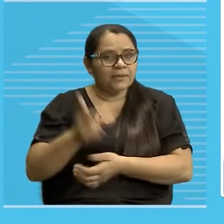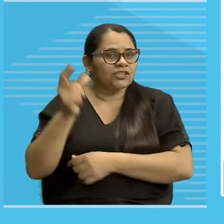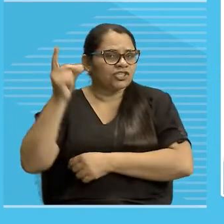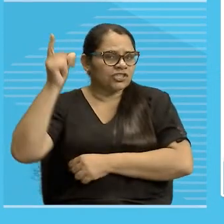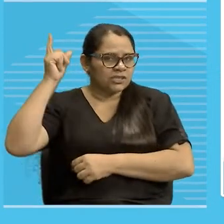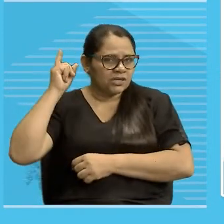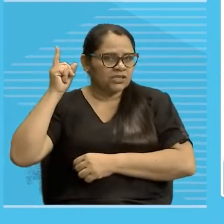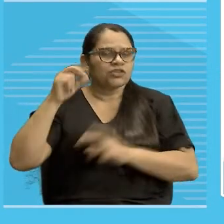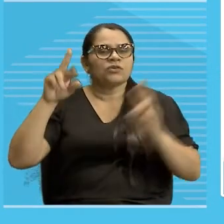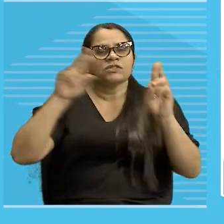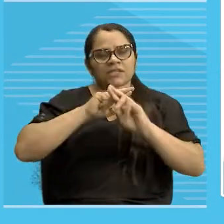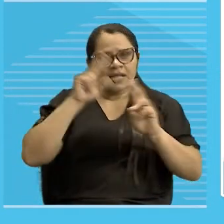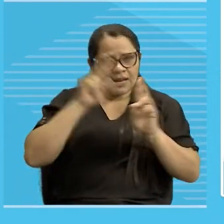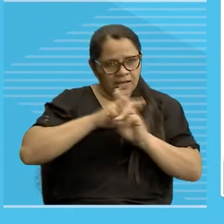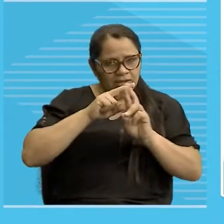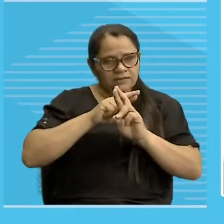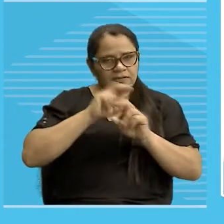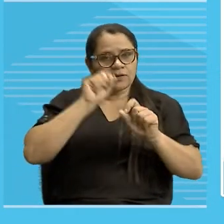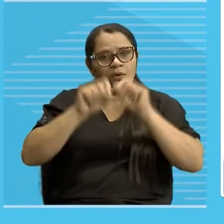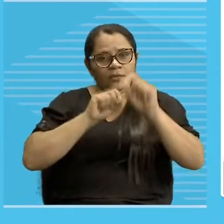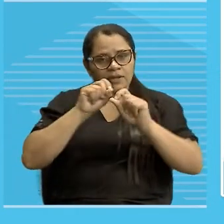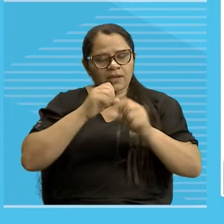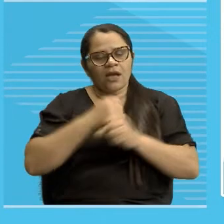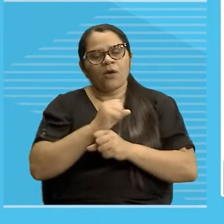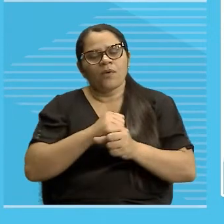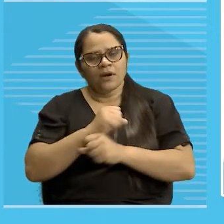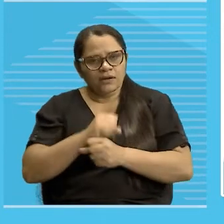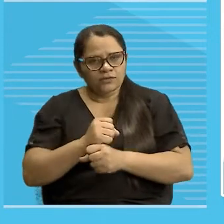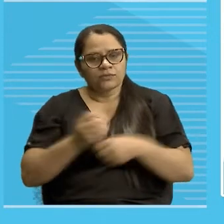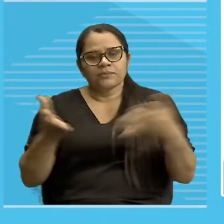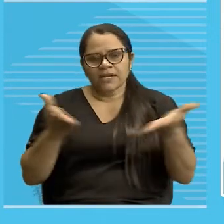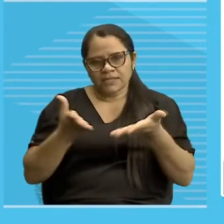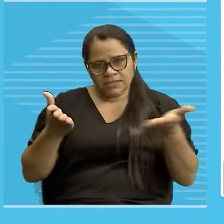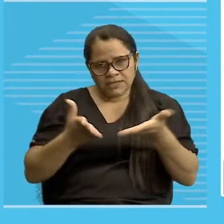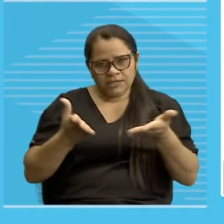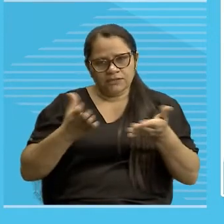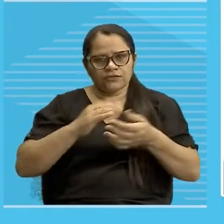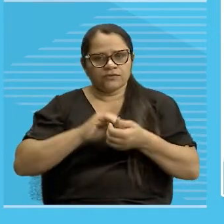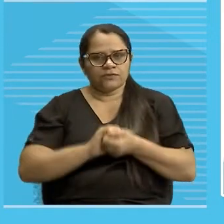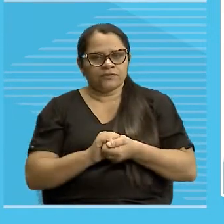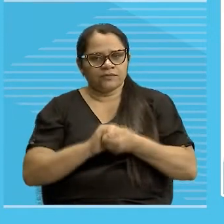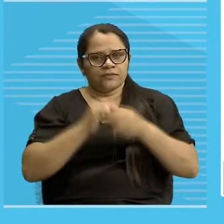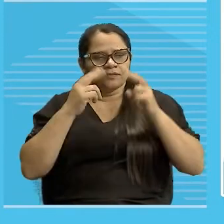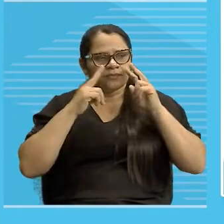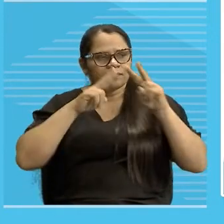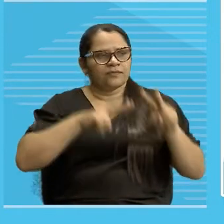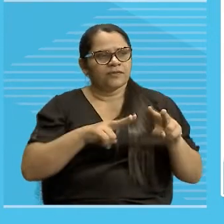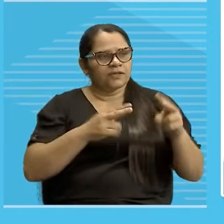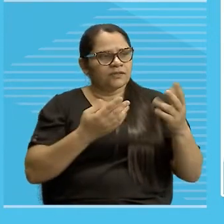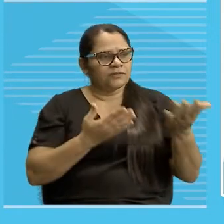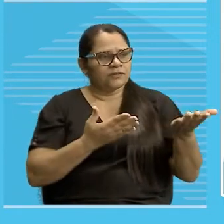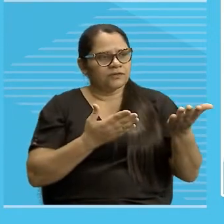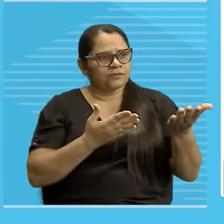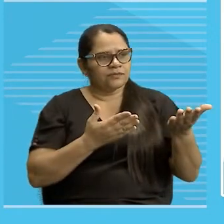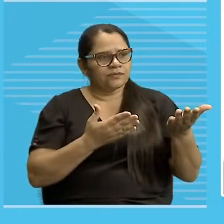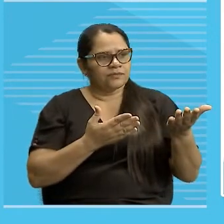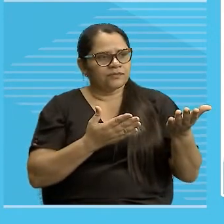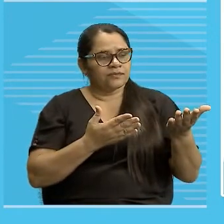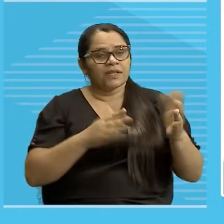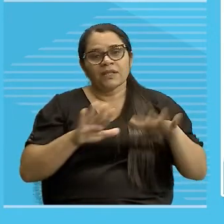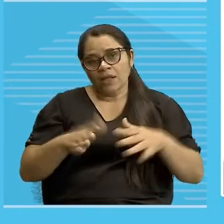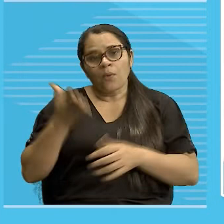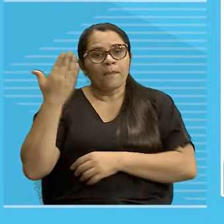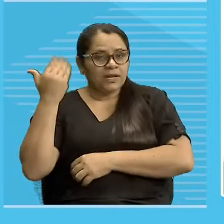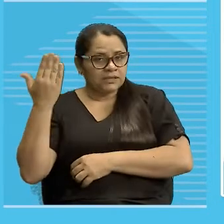ao ano em que você está, tá, gente? Então, vamos colocar aqui um passado recente,